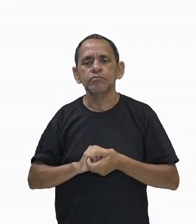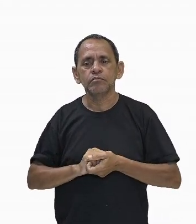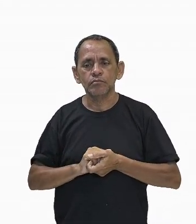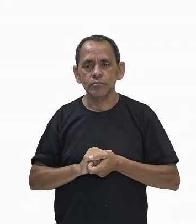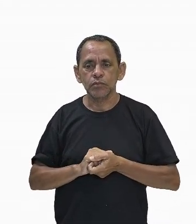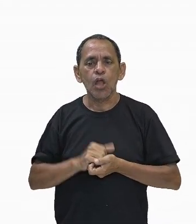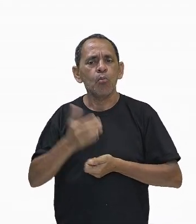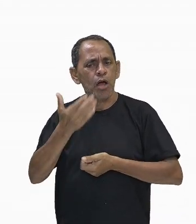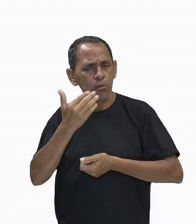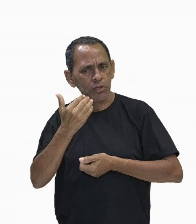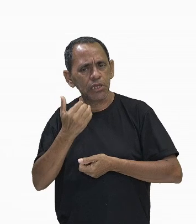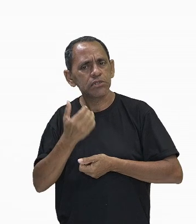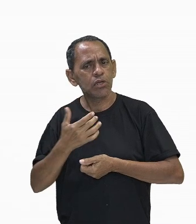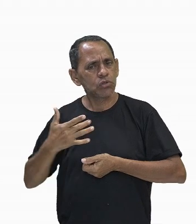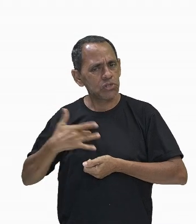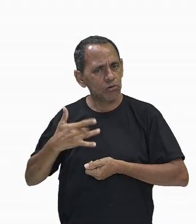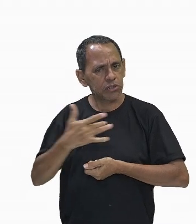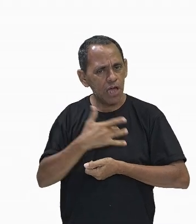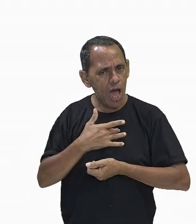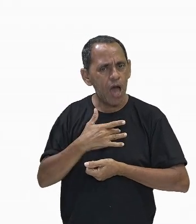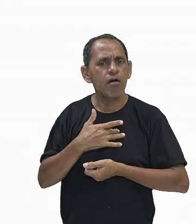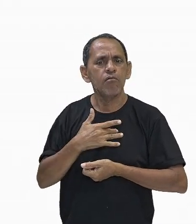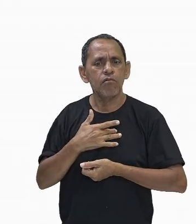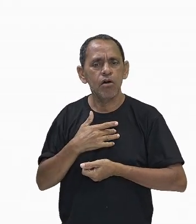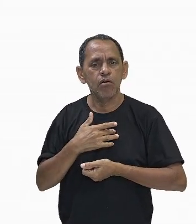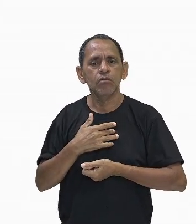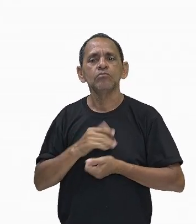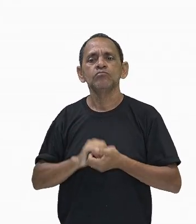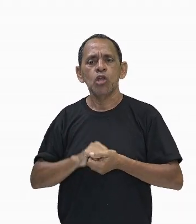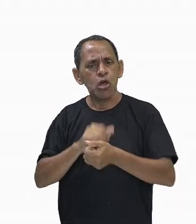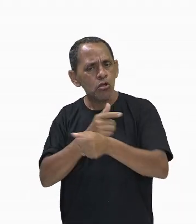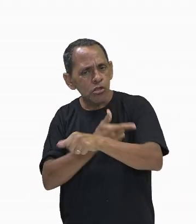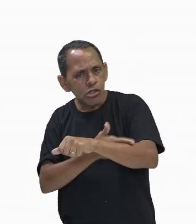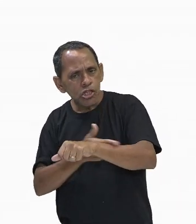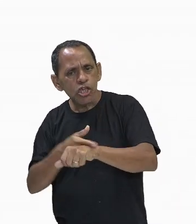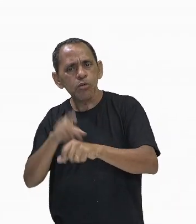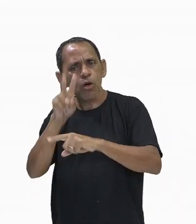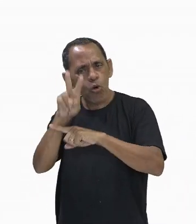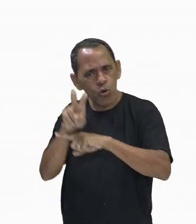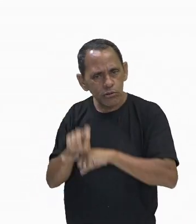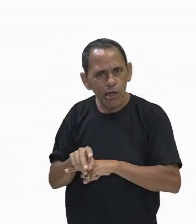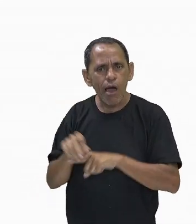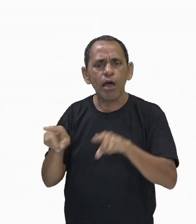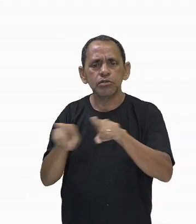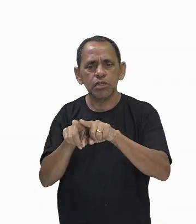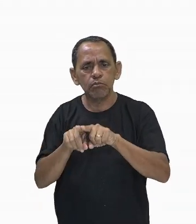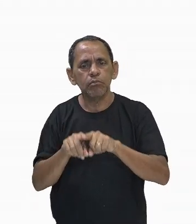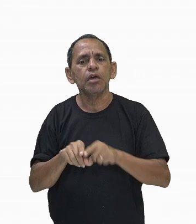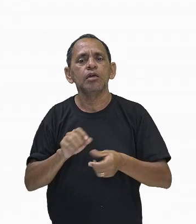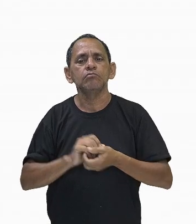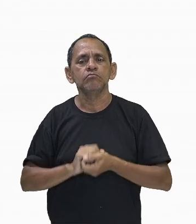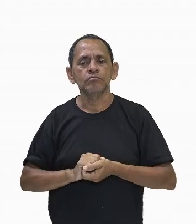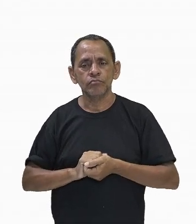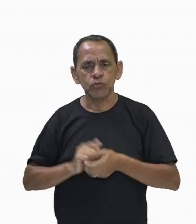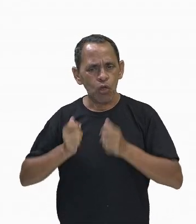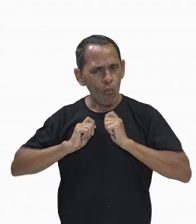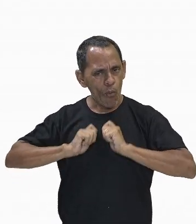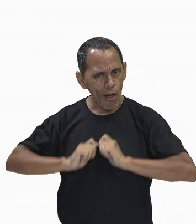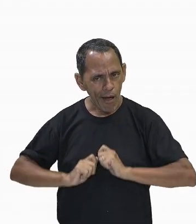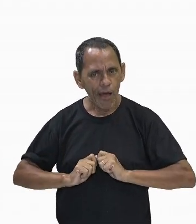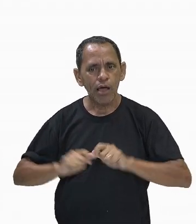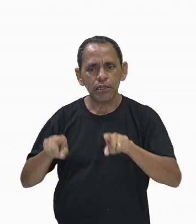alimentação produzida com uma certa higiene, com certo cuidado, para a gente evitar agentes